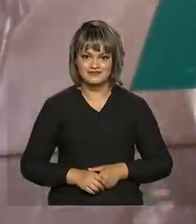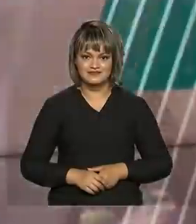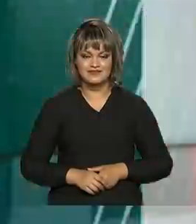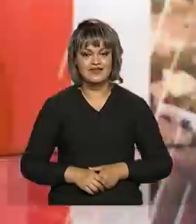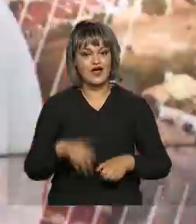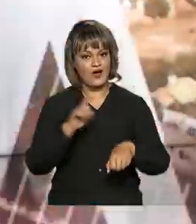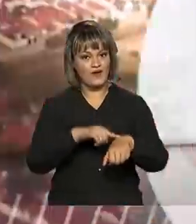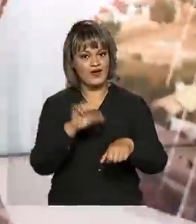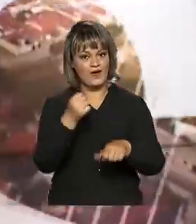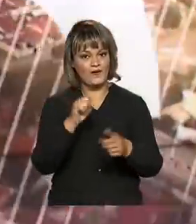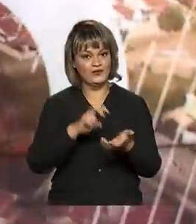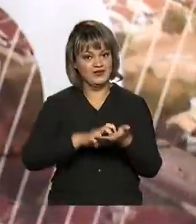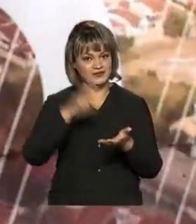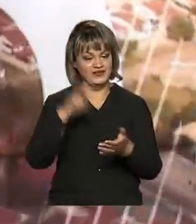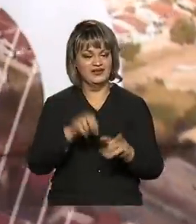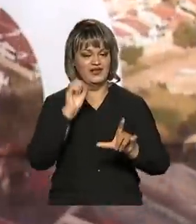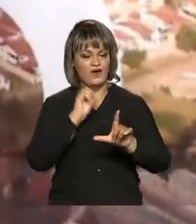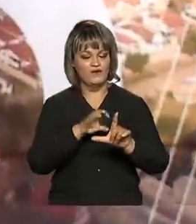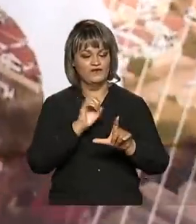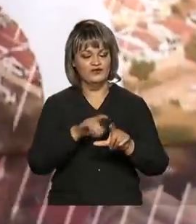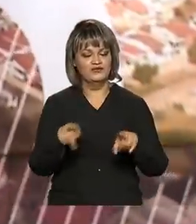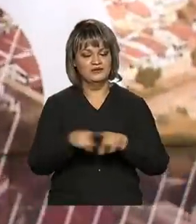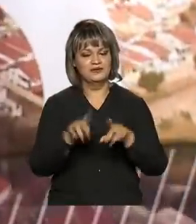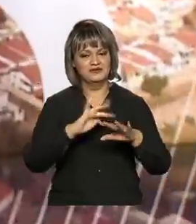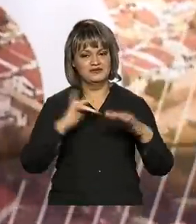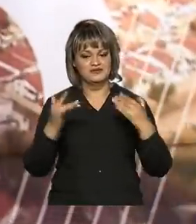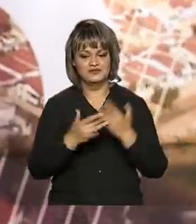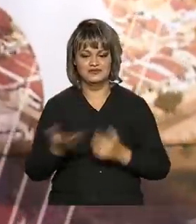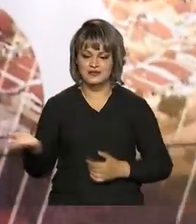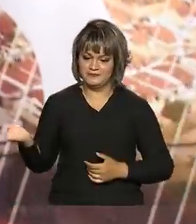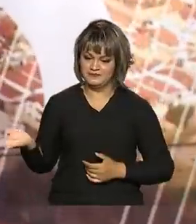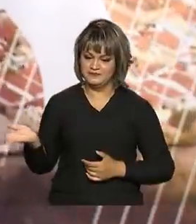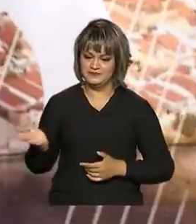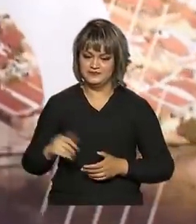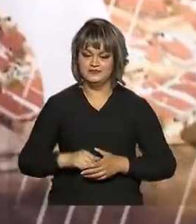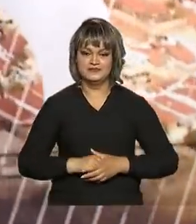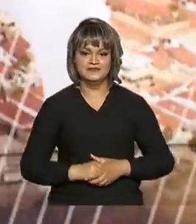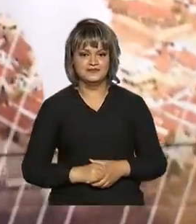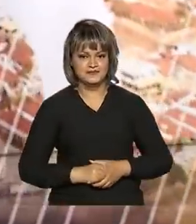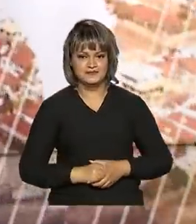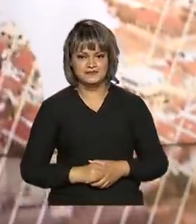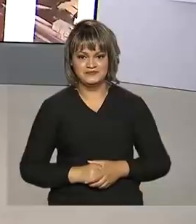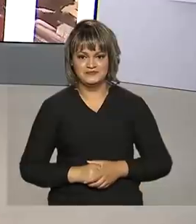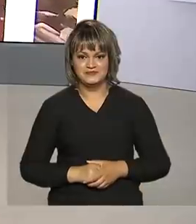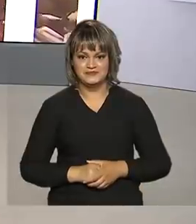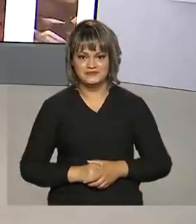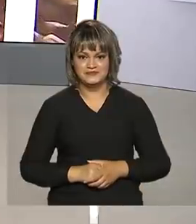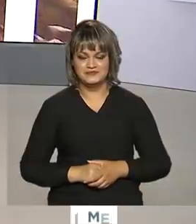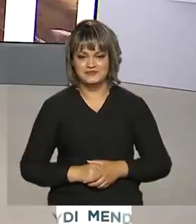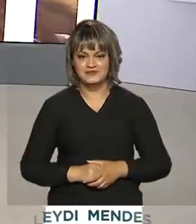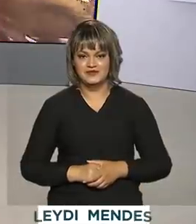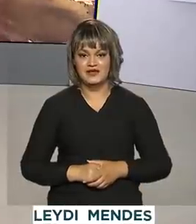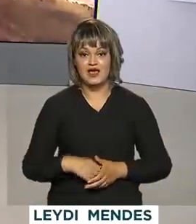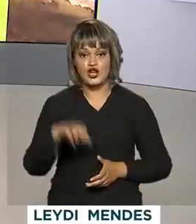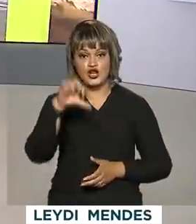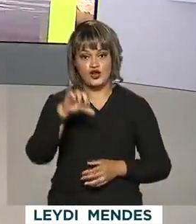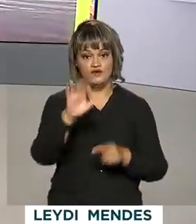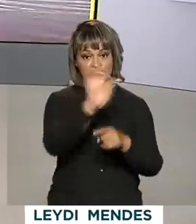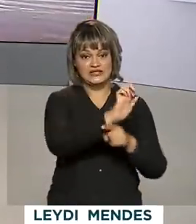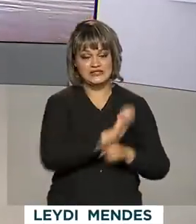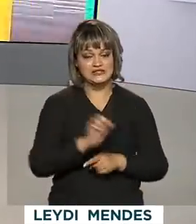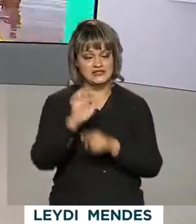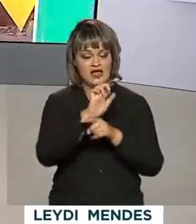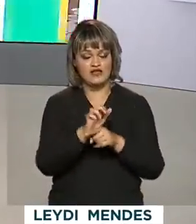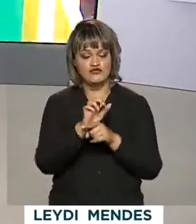São 8 horas da manhã, você nos acompanha também pelas redes sociais da TV Brasil. Nove estados